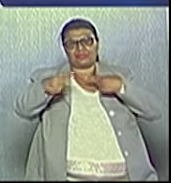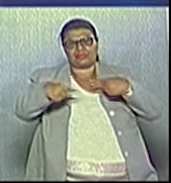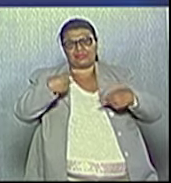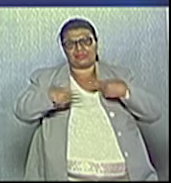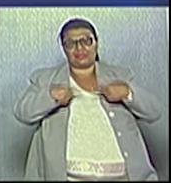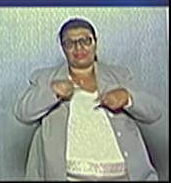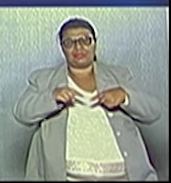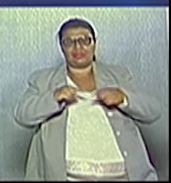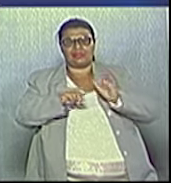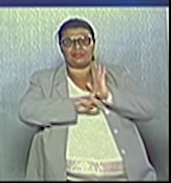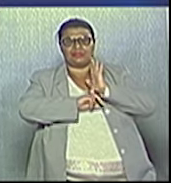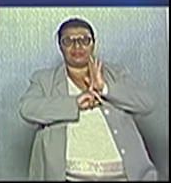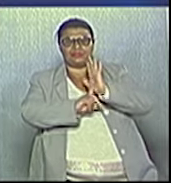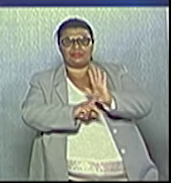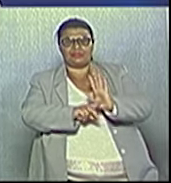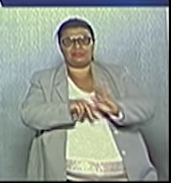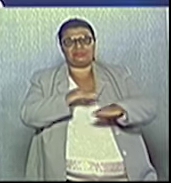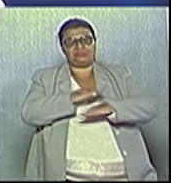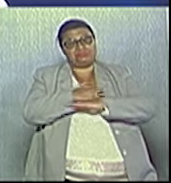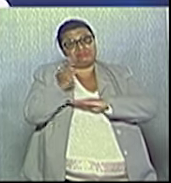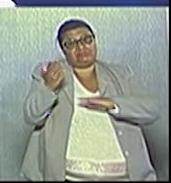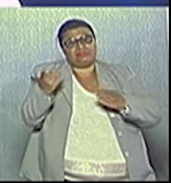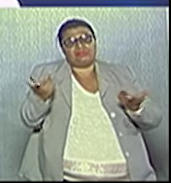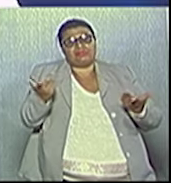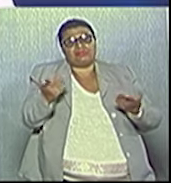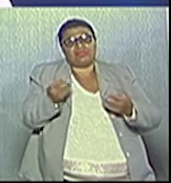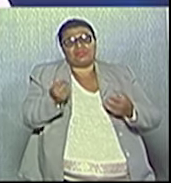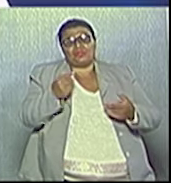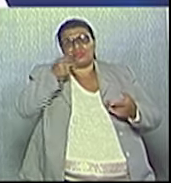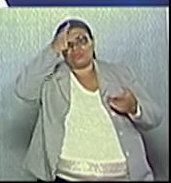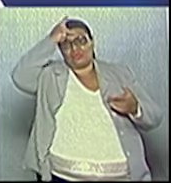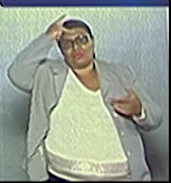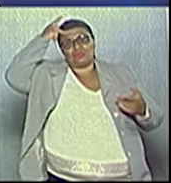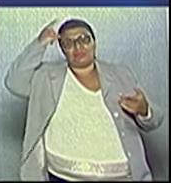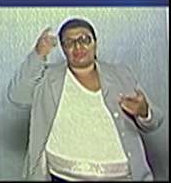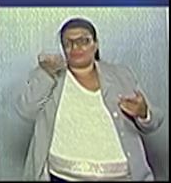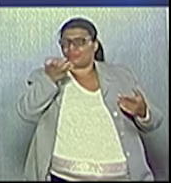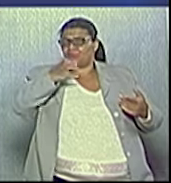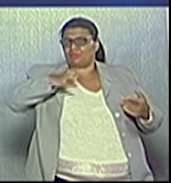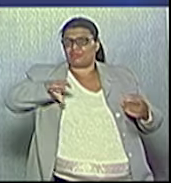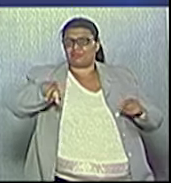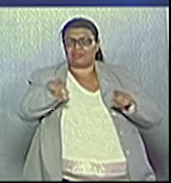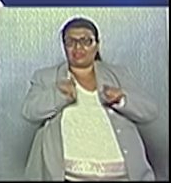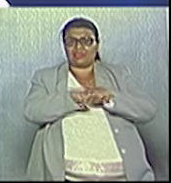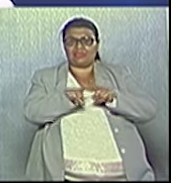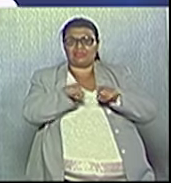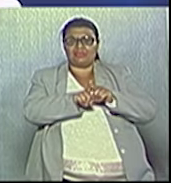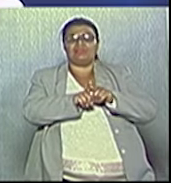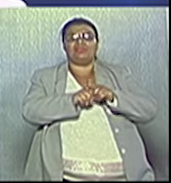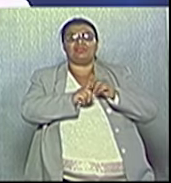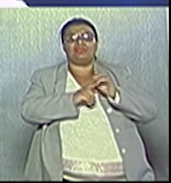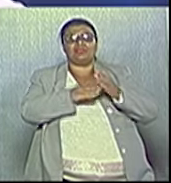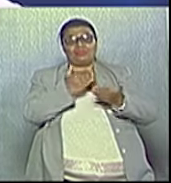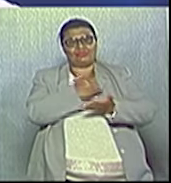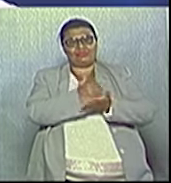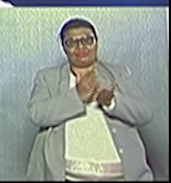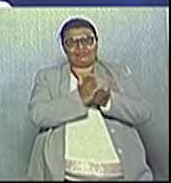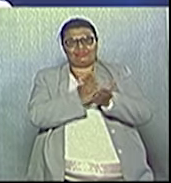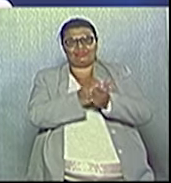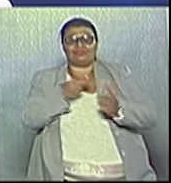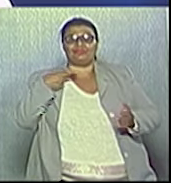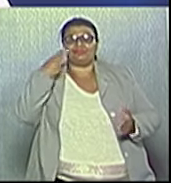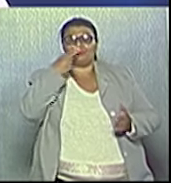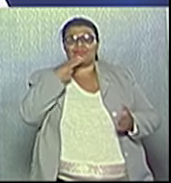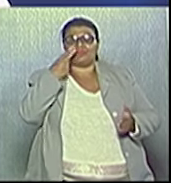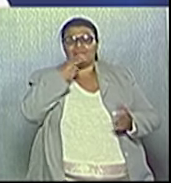oferecimentos de cargos são demais. Muitas pessoas não quiseram ficar em nosso projeto porque nós não fatiamos o bolo, porque nós não